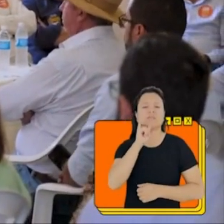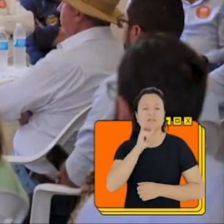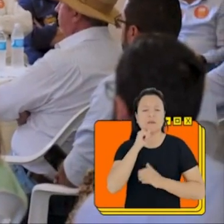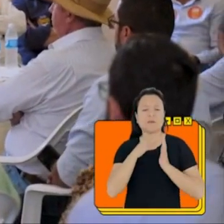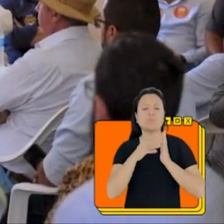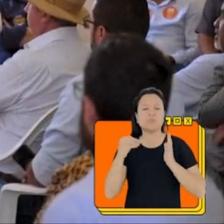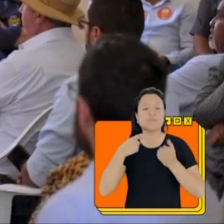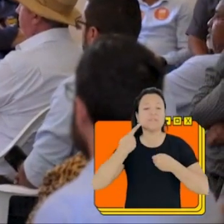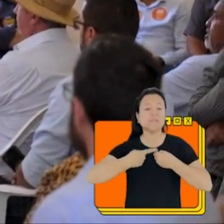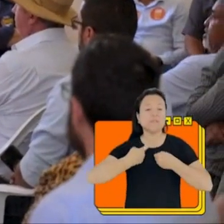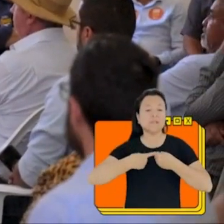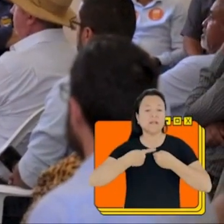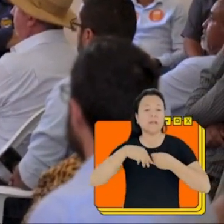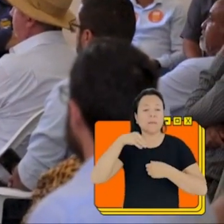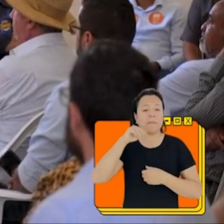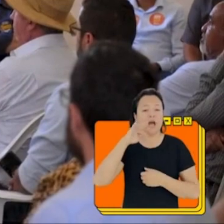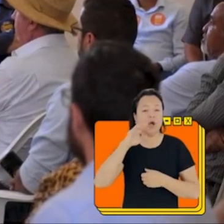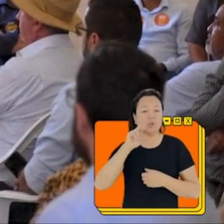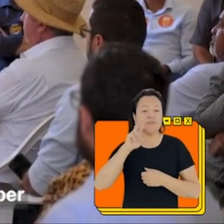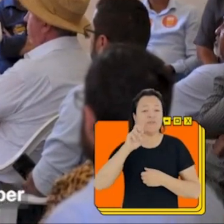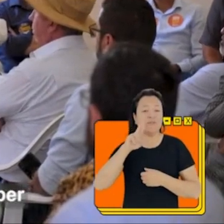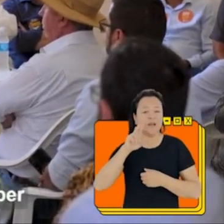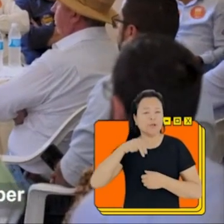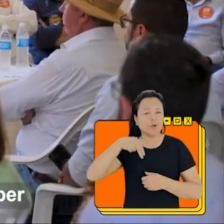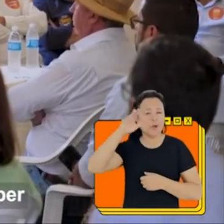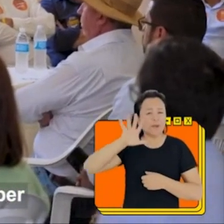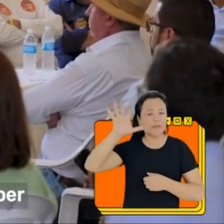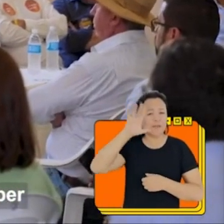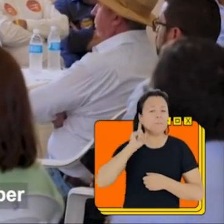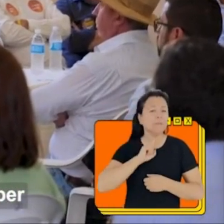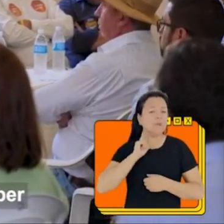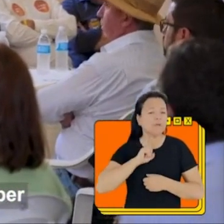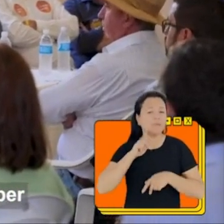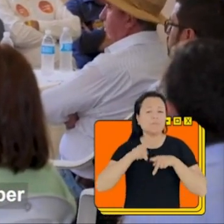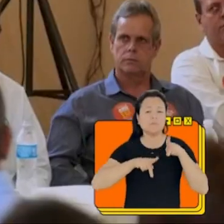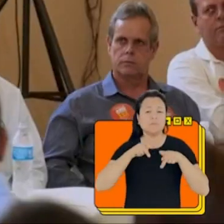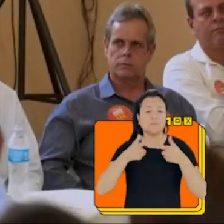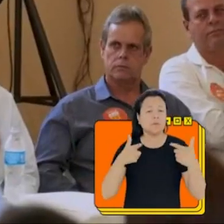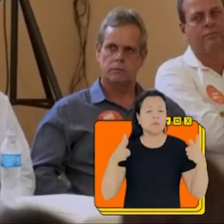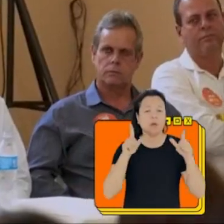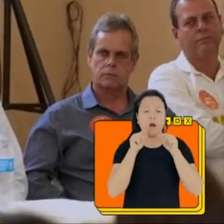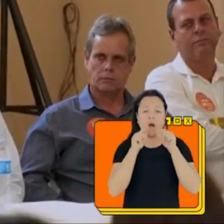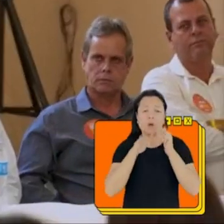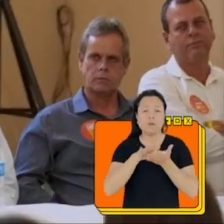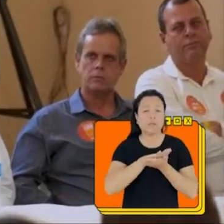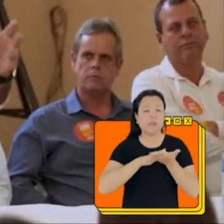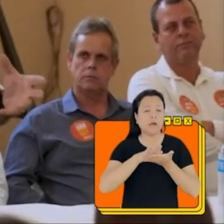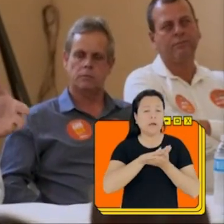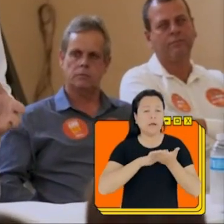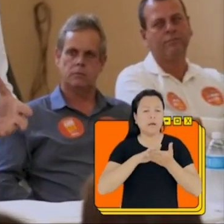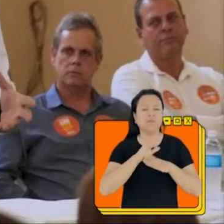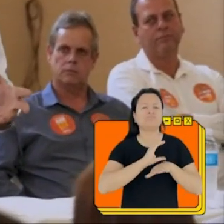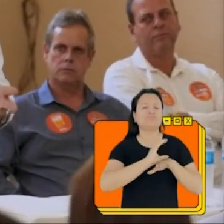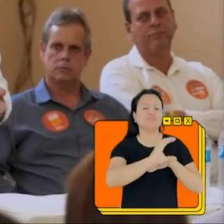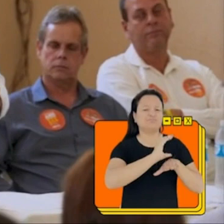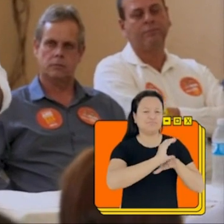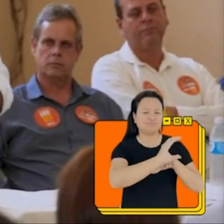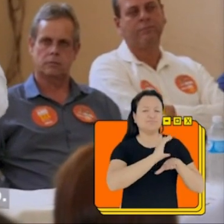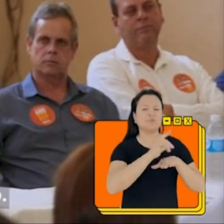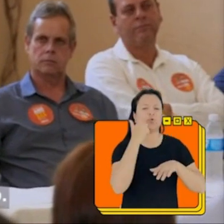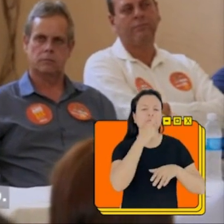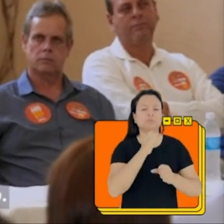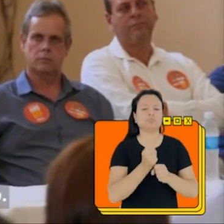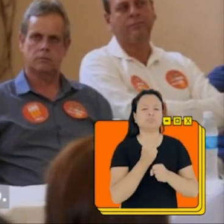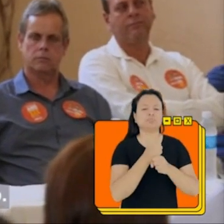situações como Mato Verde, lá no Norte Minas, que o pessoal não tinha água para beber. A gente conseguiu fazer uma obra da barragem lá,